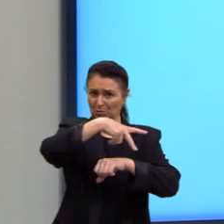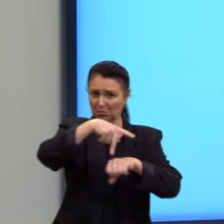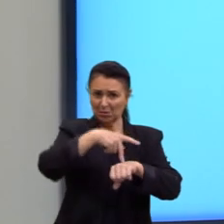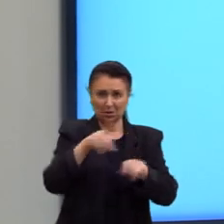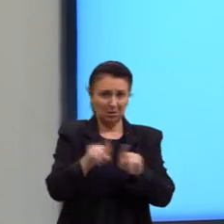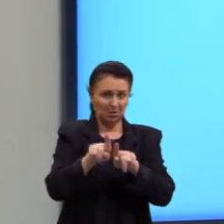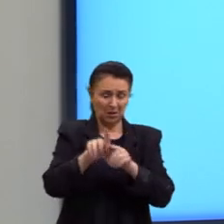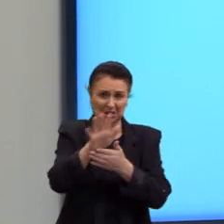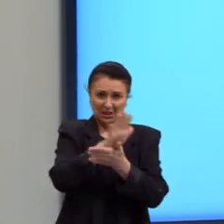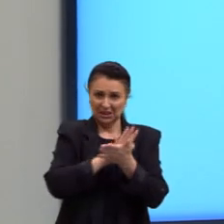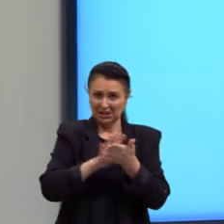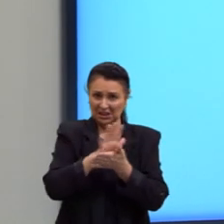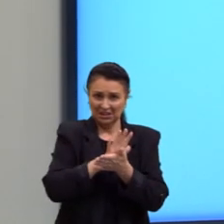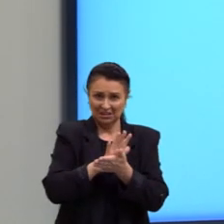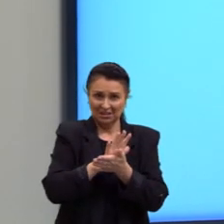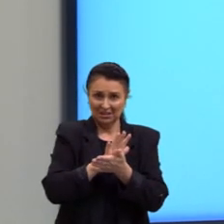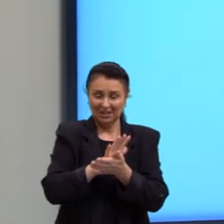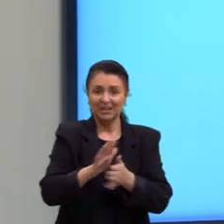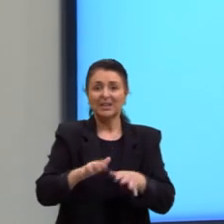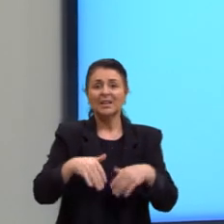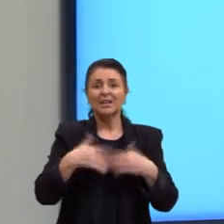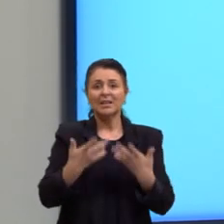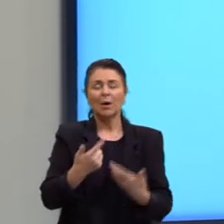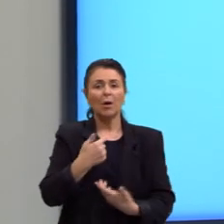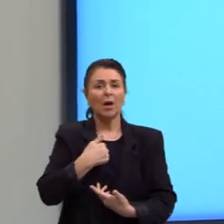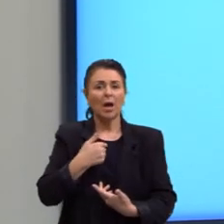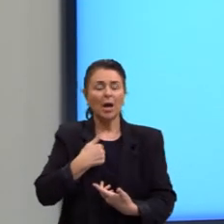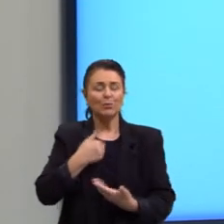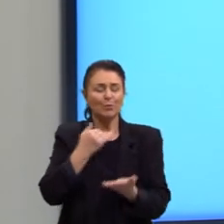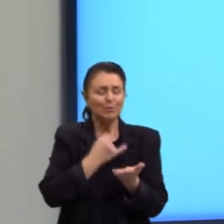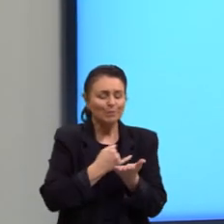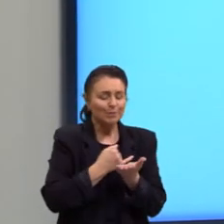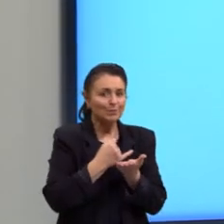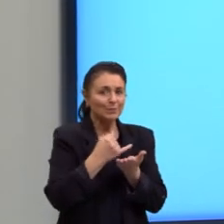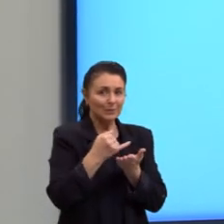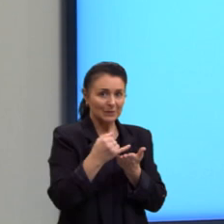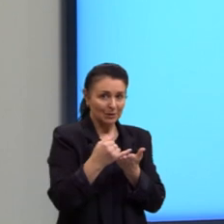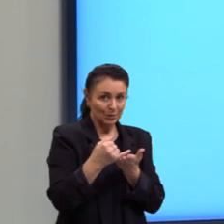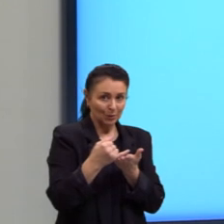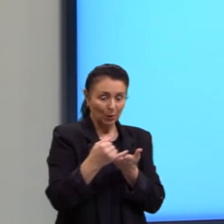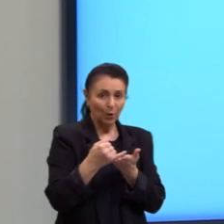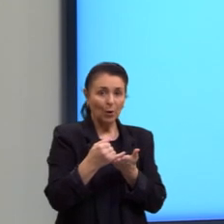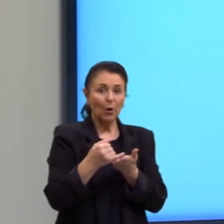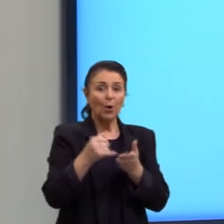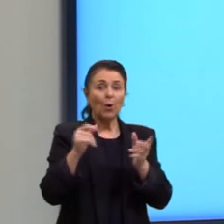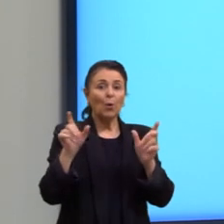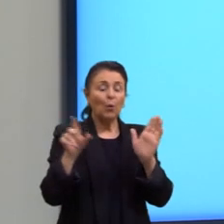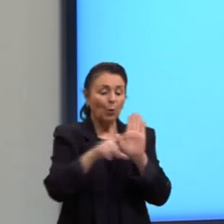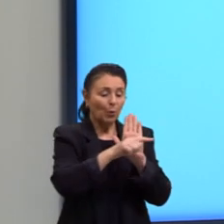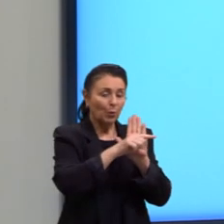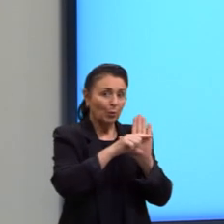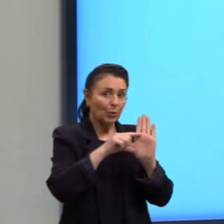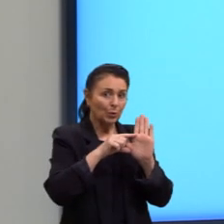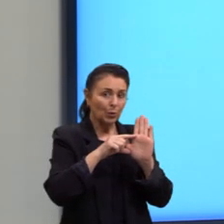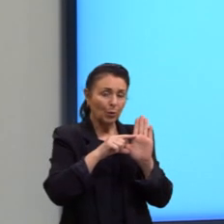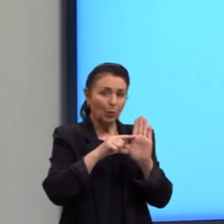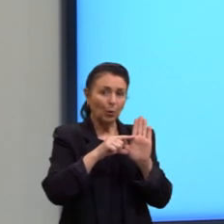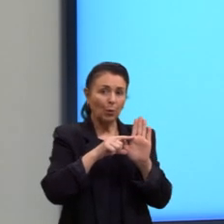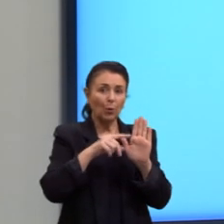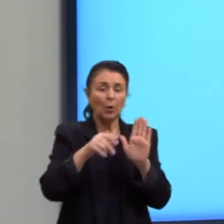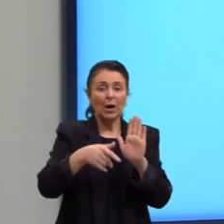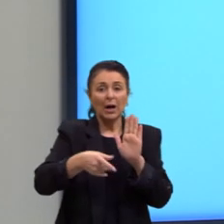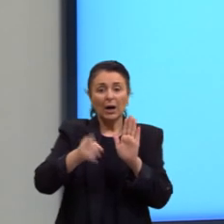Logo, eu estou introduzindo o período, o penúltimo período desse